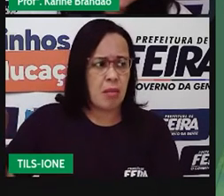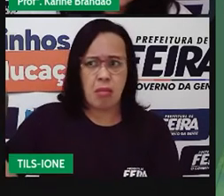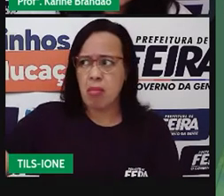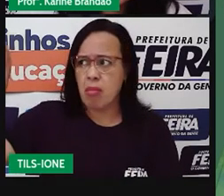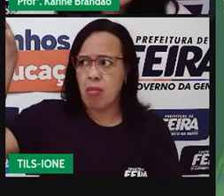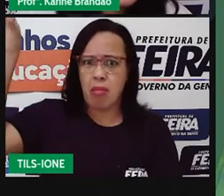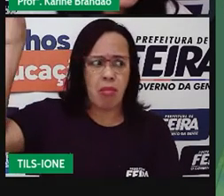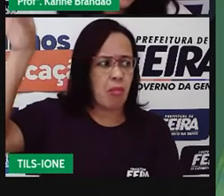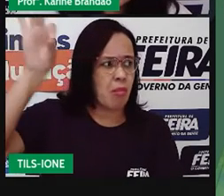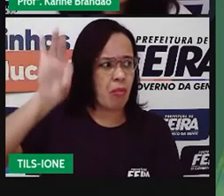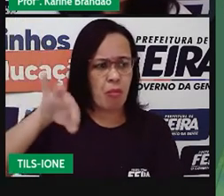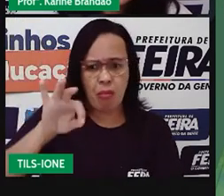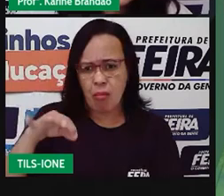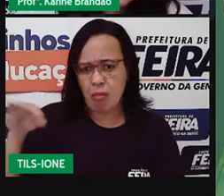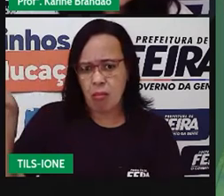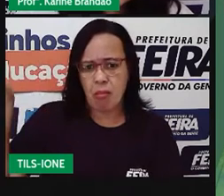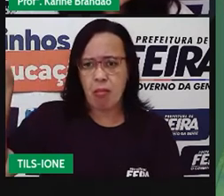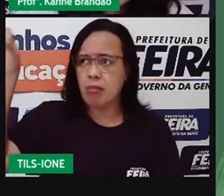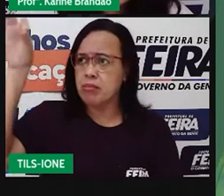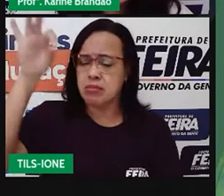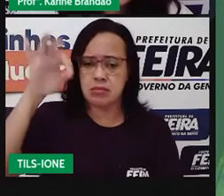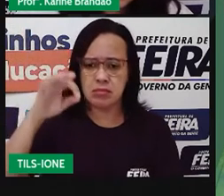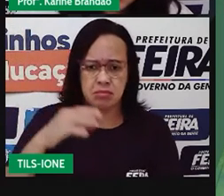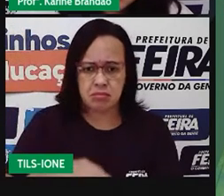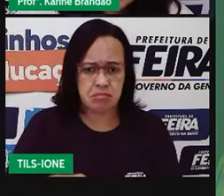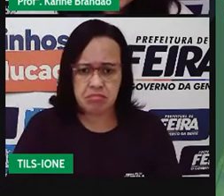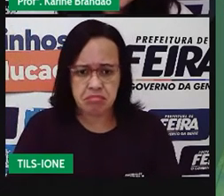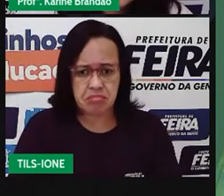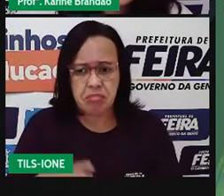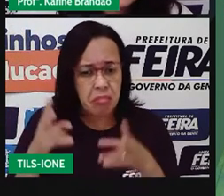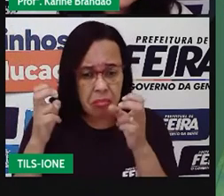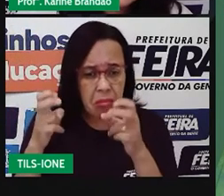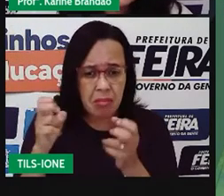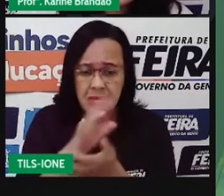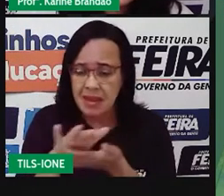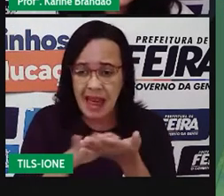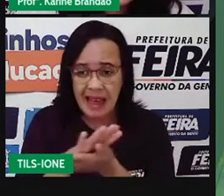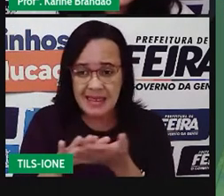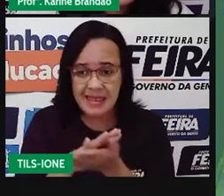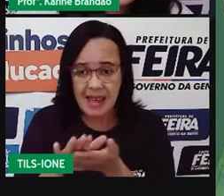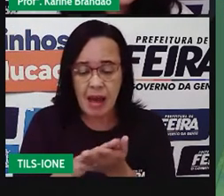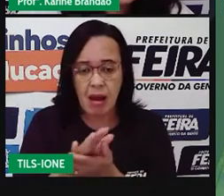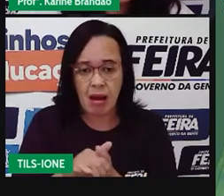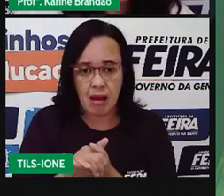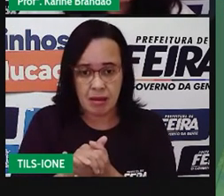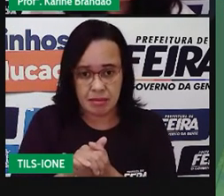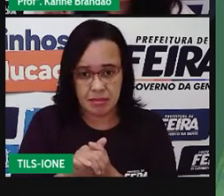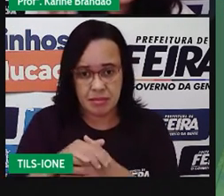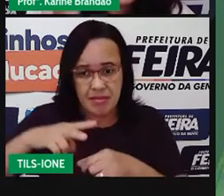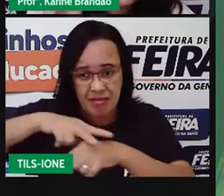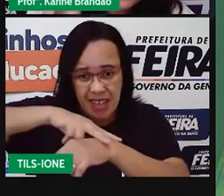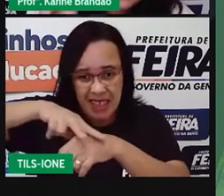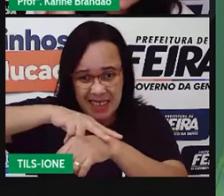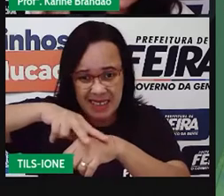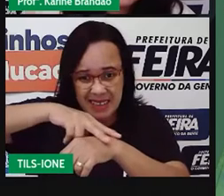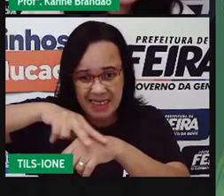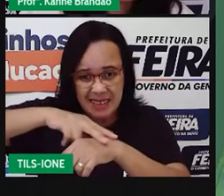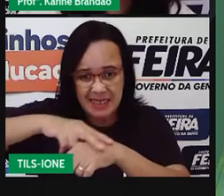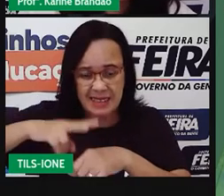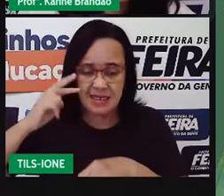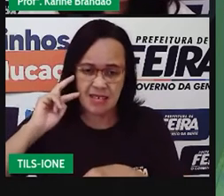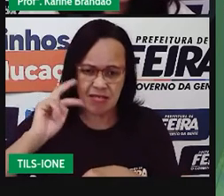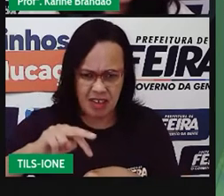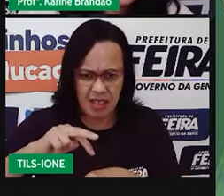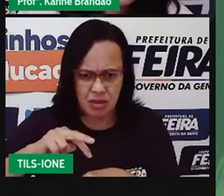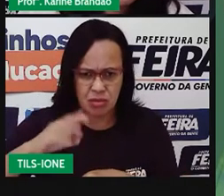alimentando, toda iludida. E o que que acontece? Tá vendo que tem um, como se fossem uns pelinhos